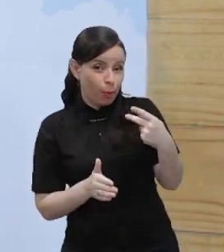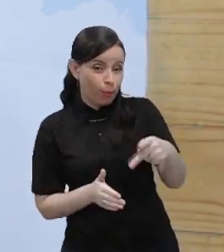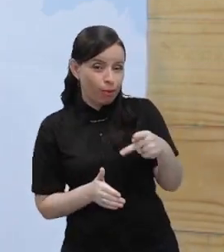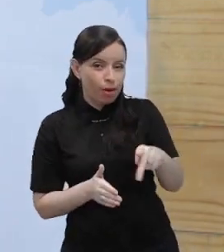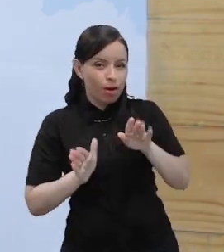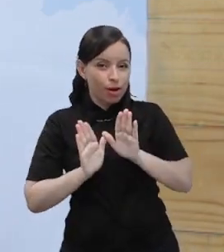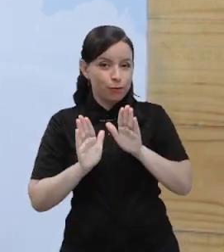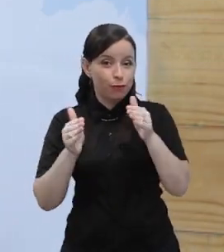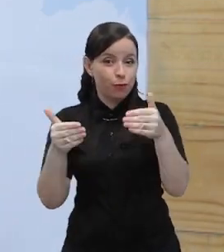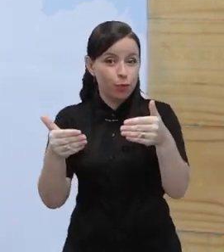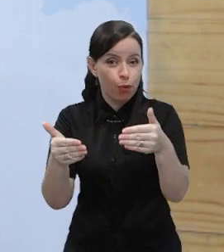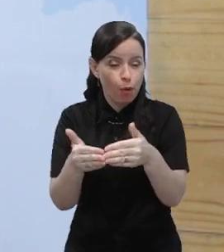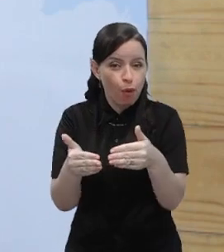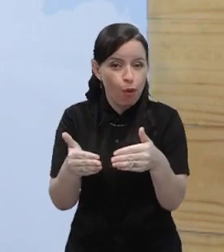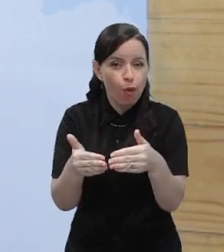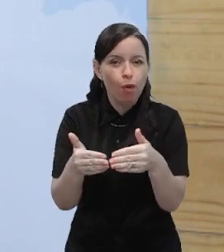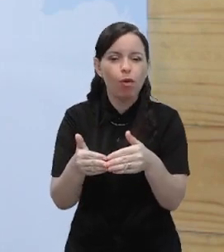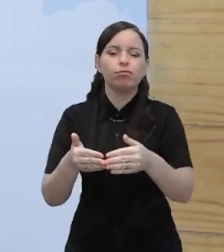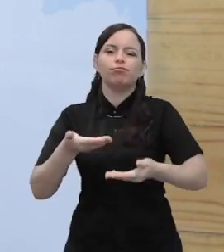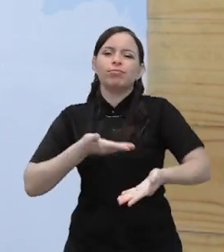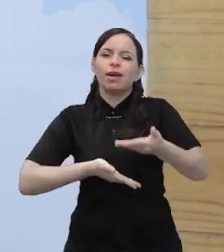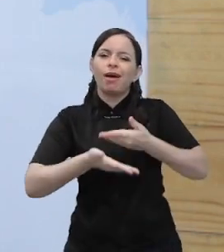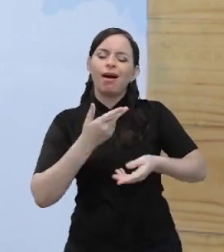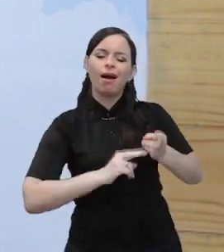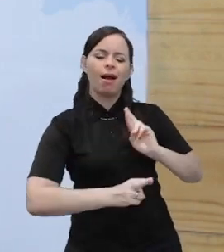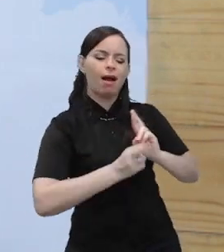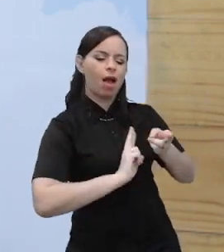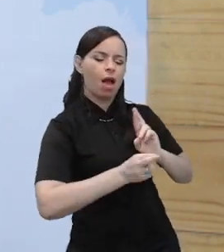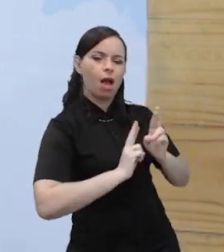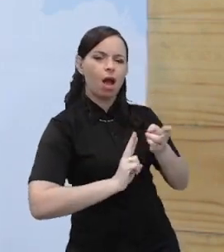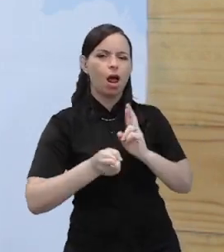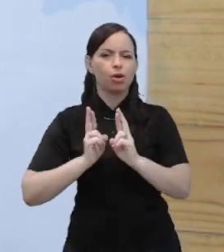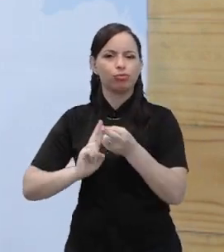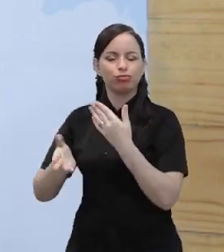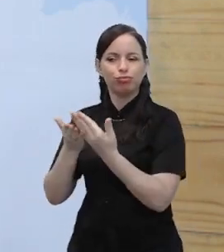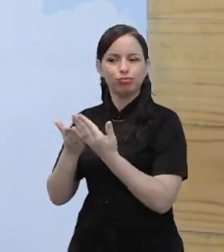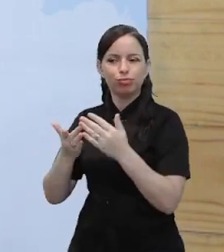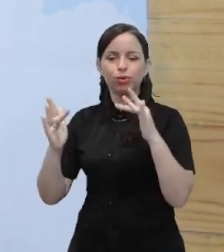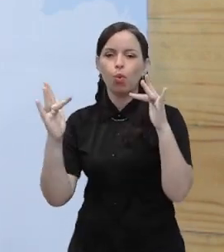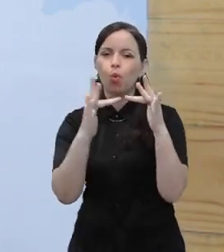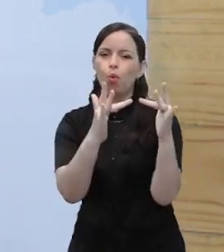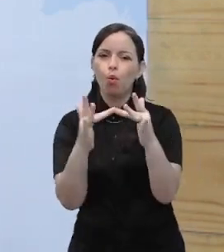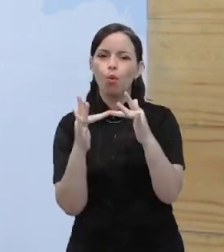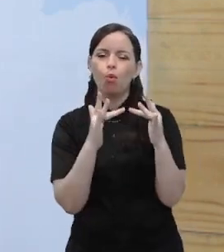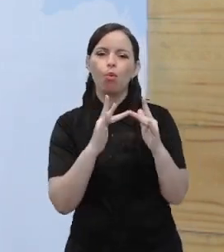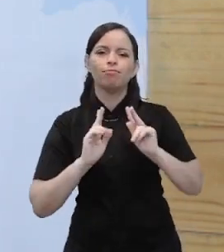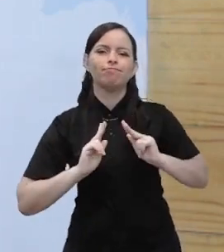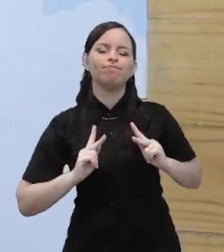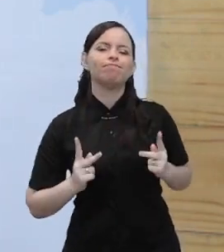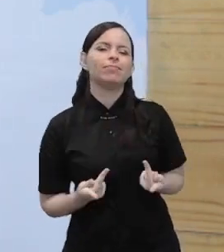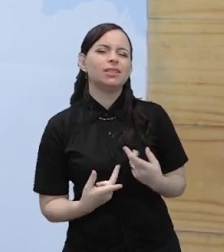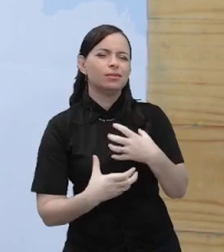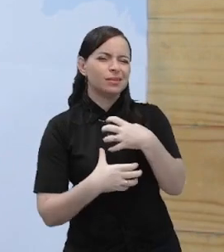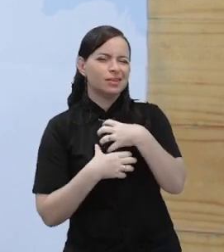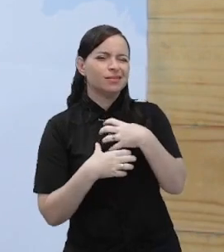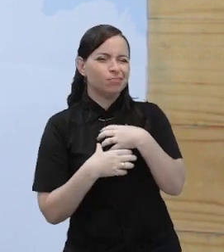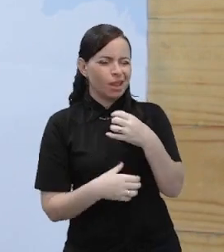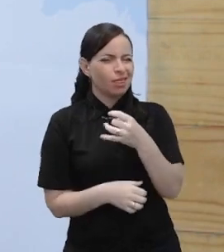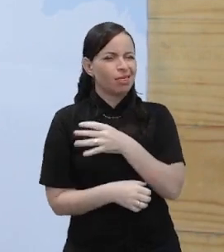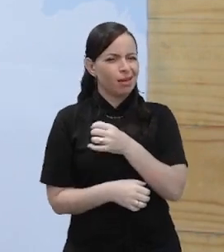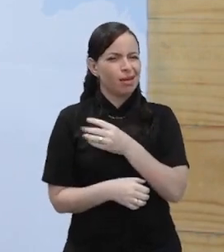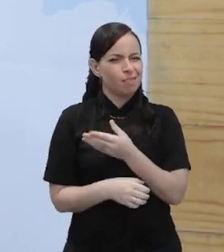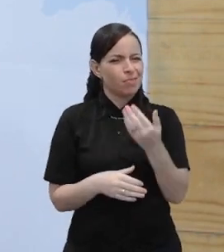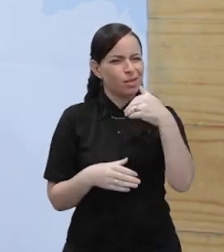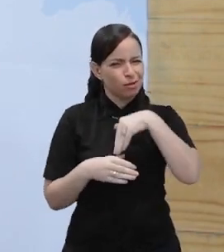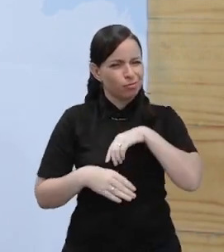especialmente na fluidez das relações humanas e nesse sentimento generalizado de medo que ainda permeava a